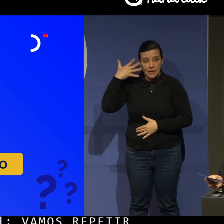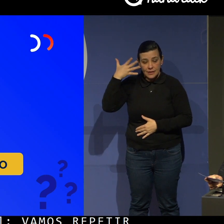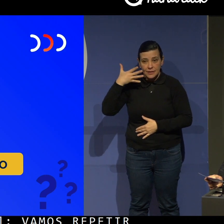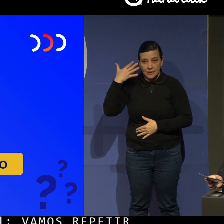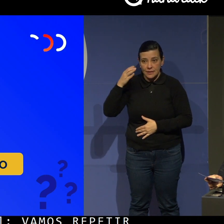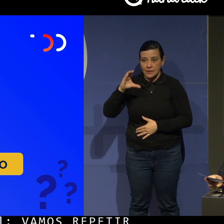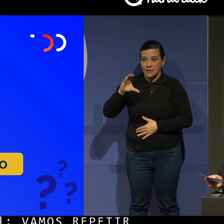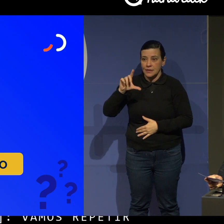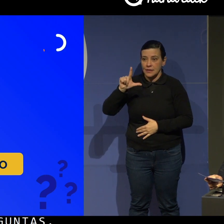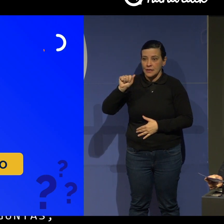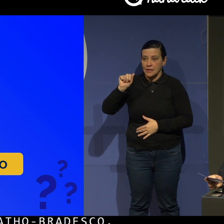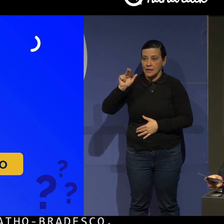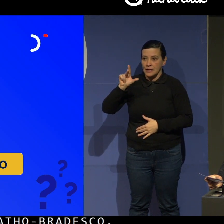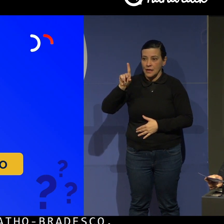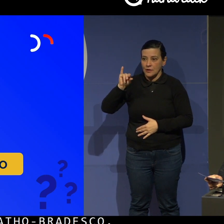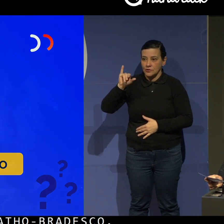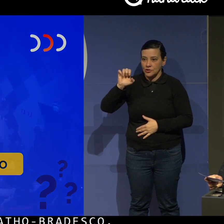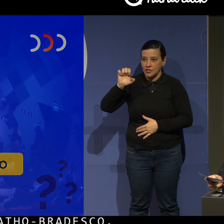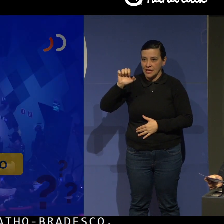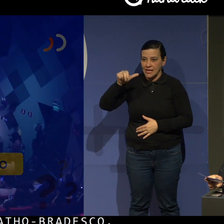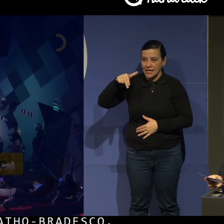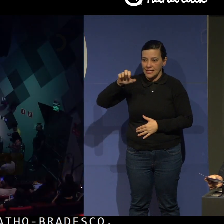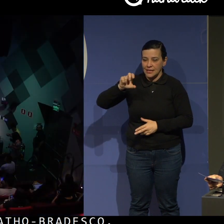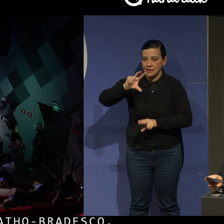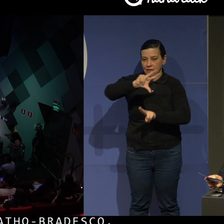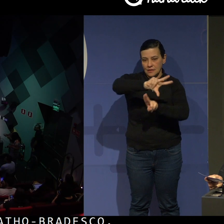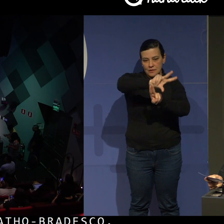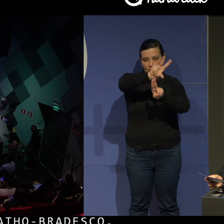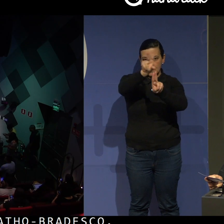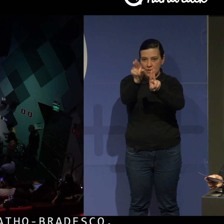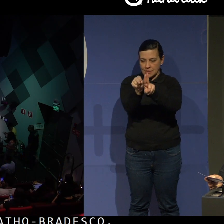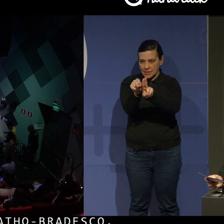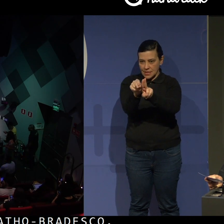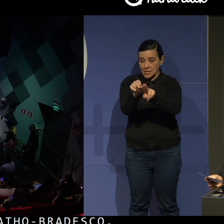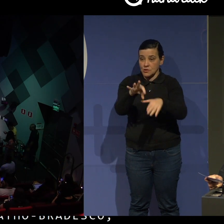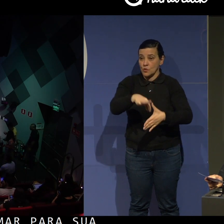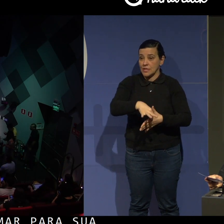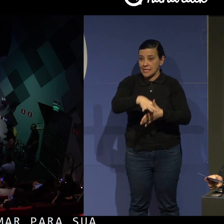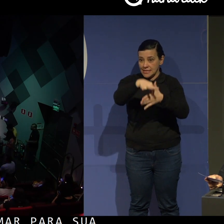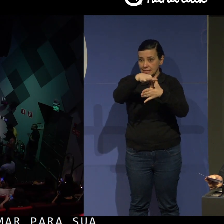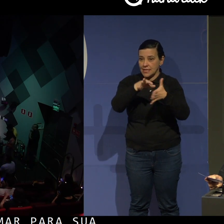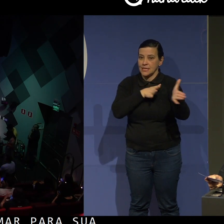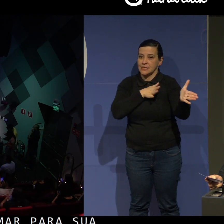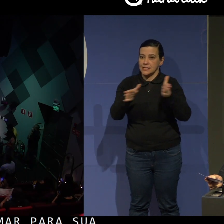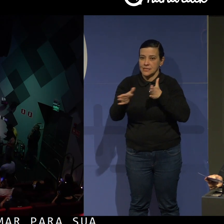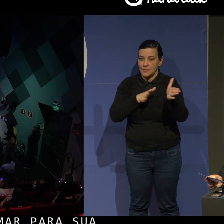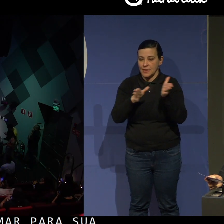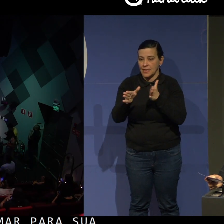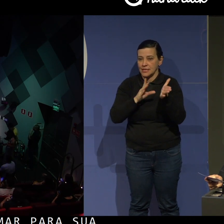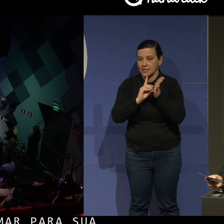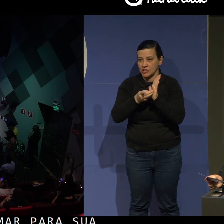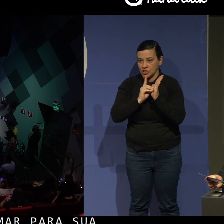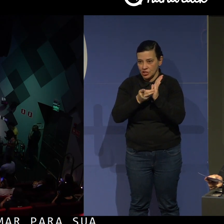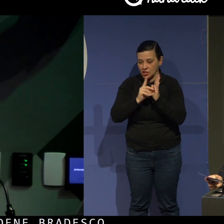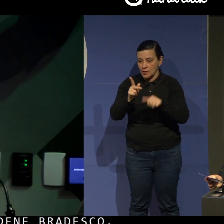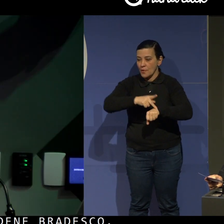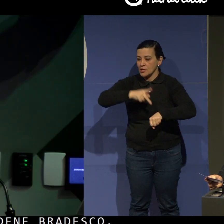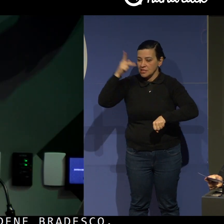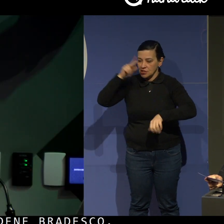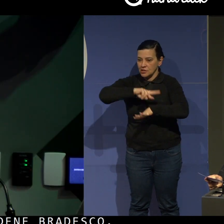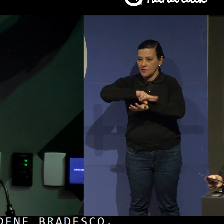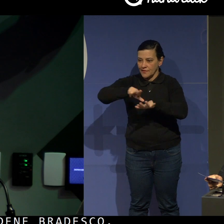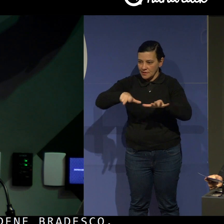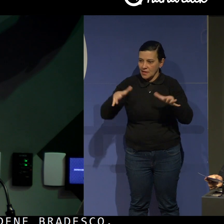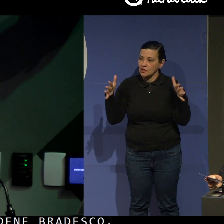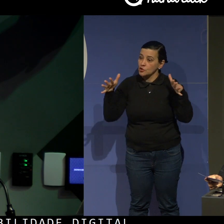Claudine Mortimer do Bradesco, em acessibilidade digital no Bradesco, formada em comunicação e pós-graduada em diversidade e